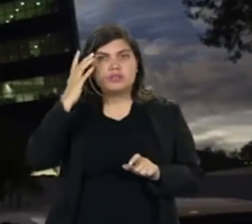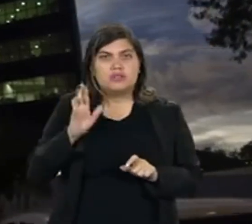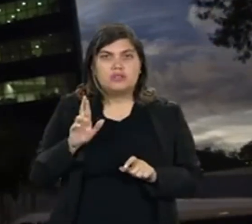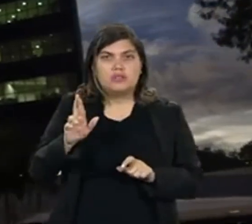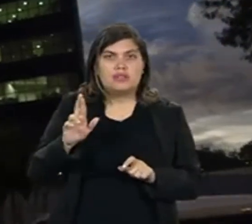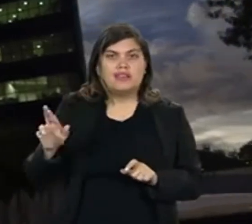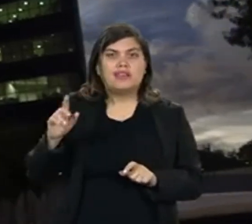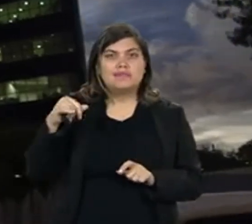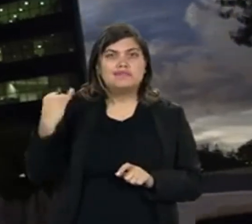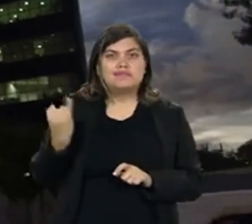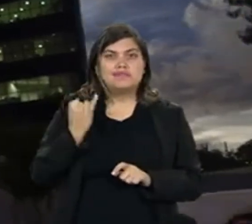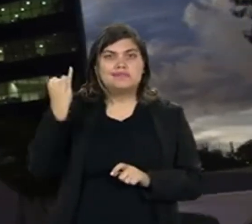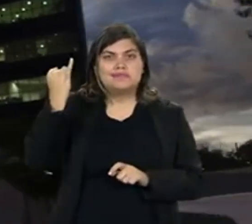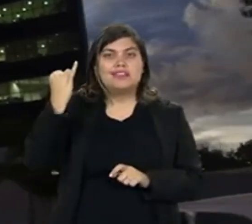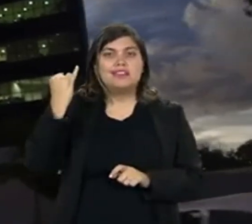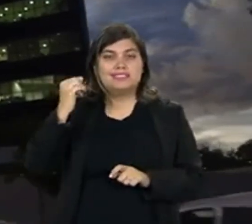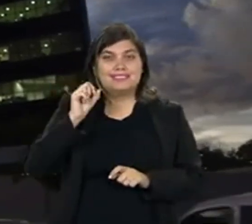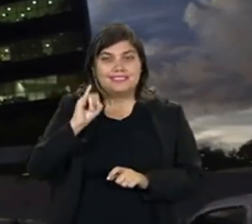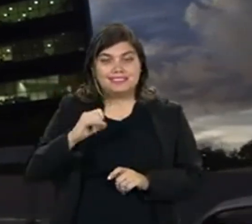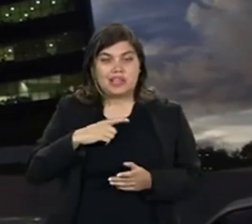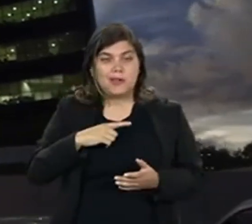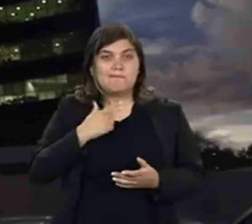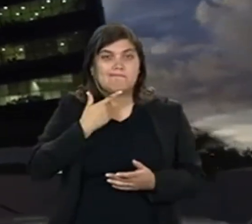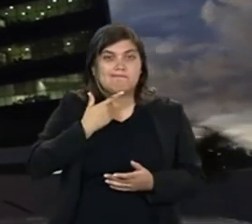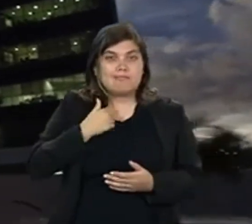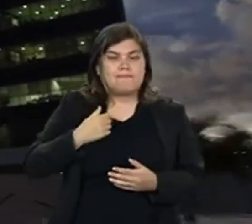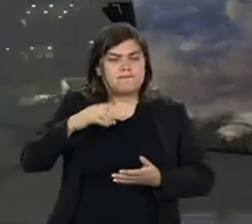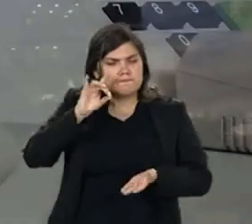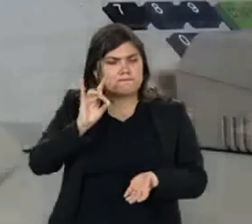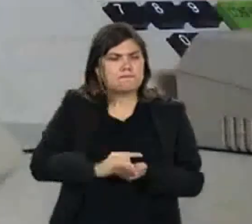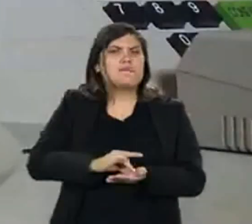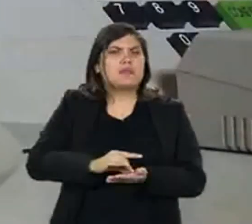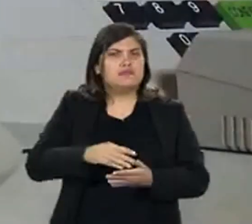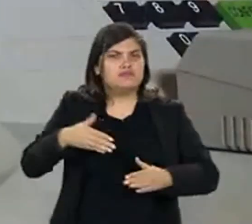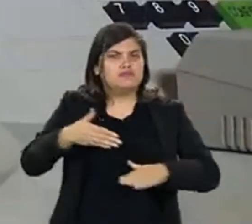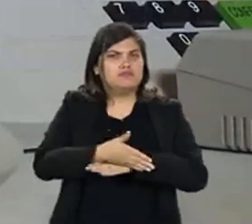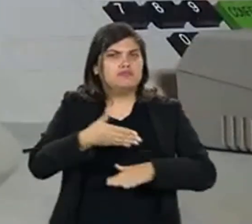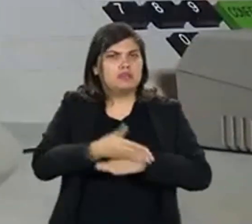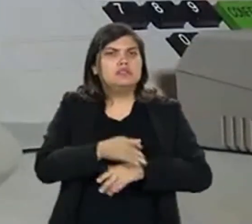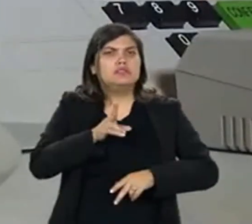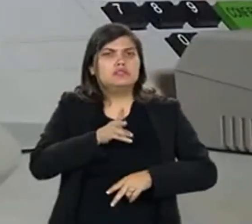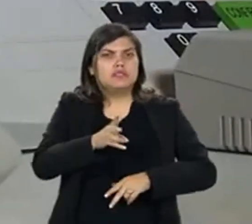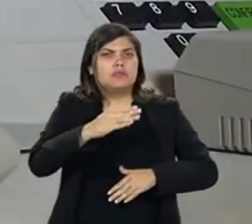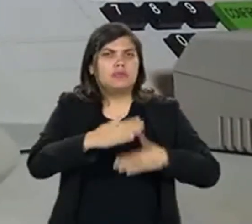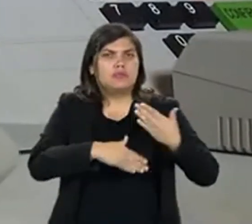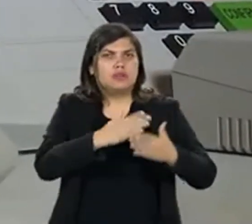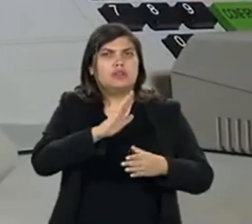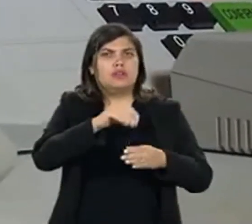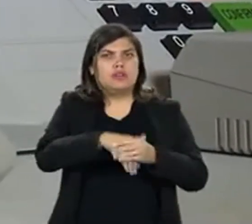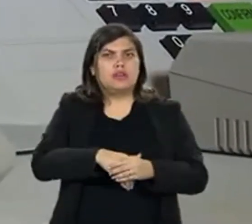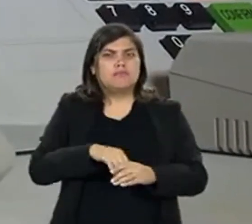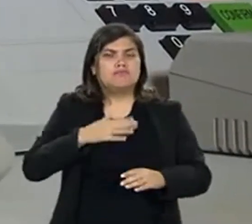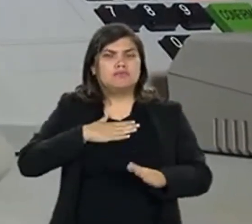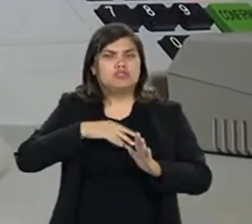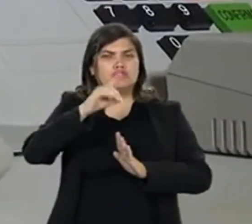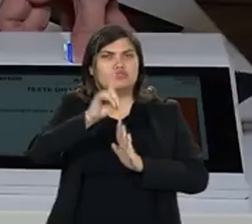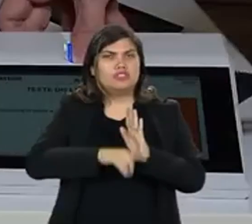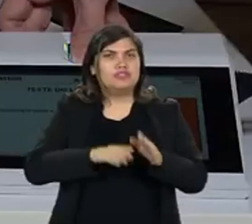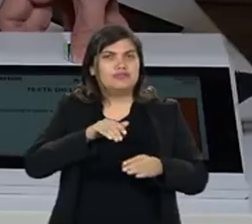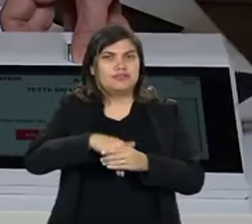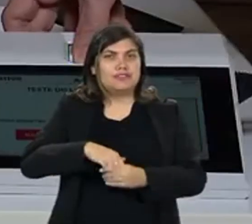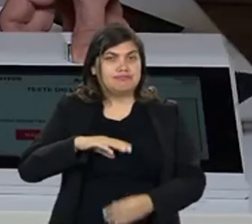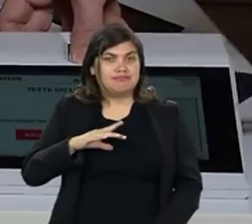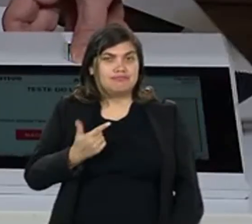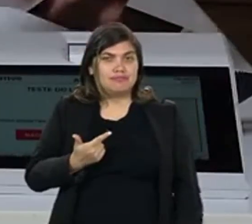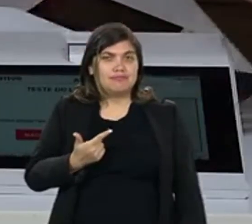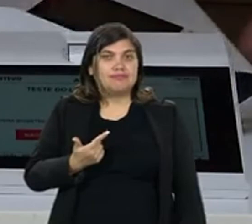cada brasileiro seja ouvida é fundamental. Se eu faço questão de participar do processo eleitoral, de sempre exercer o meu direito